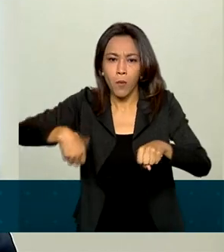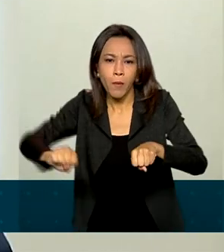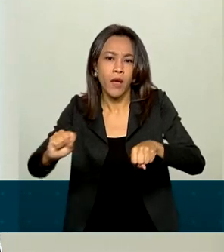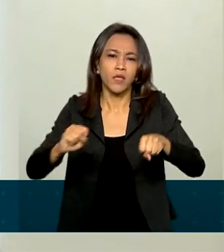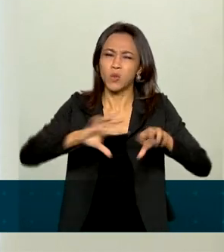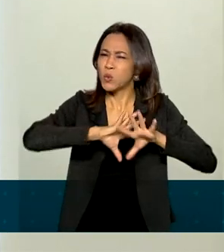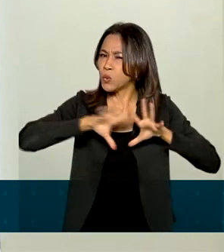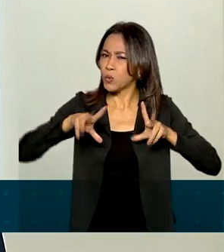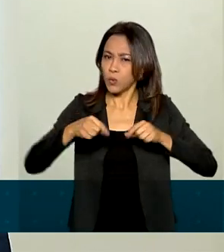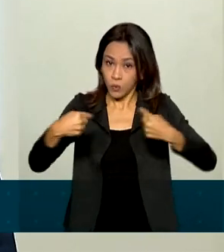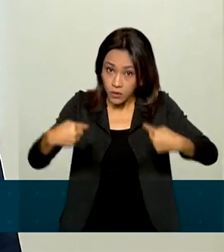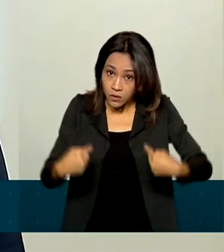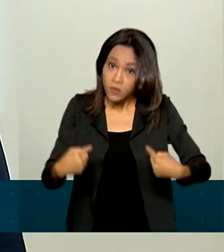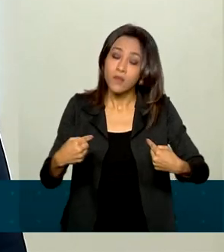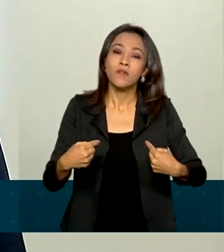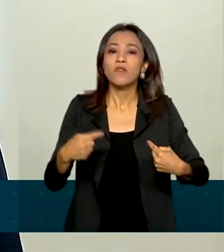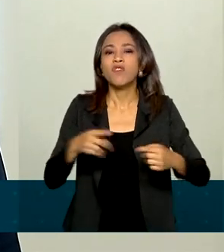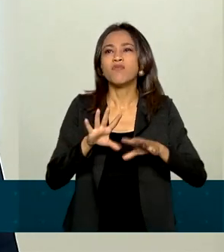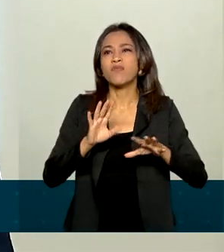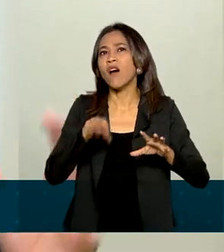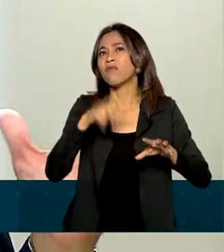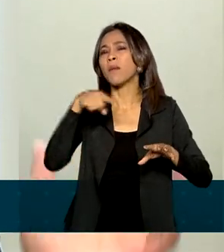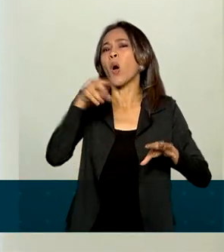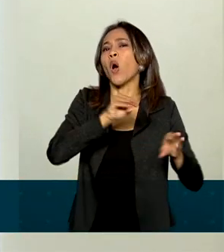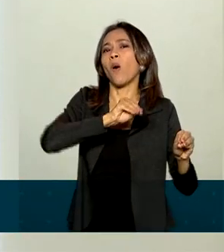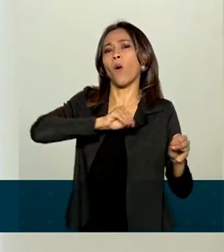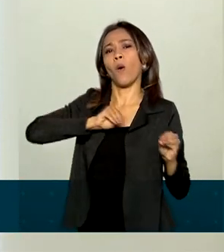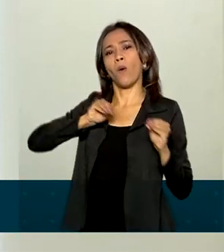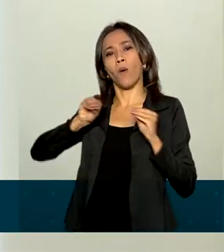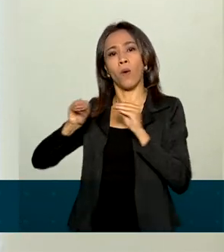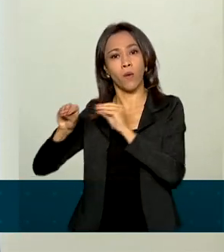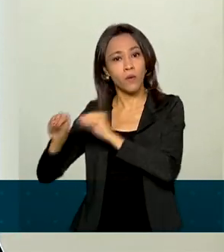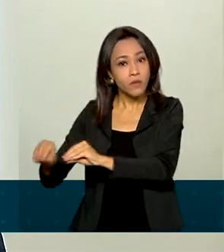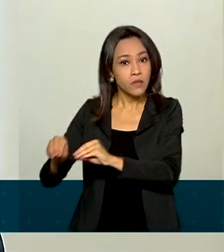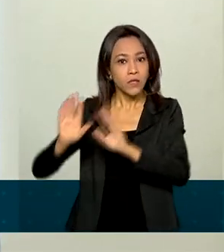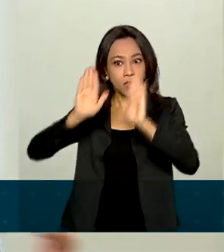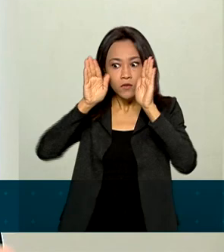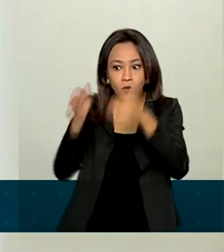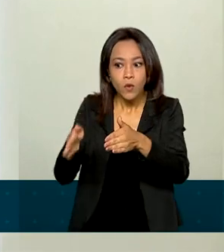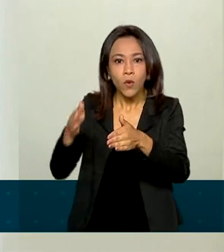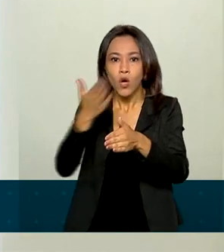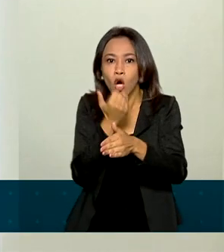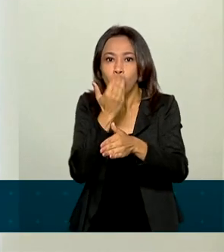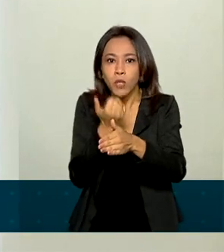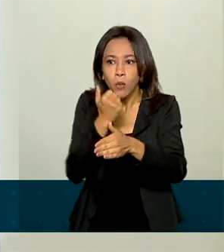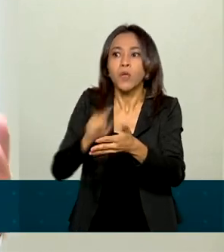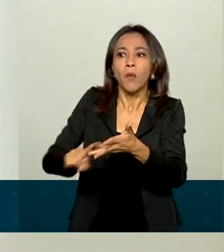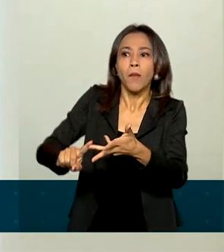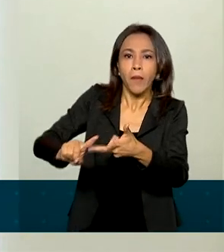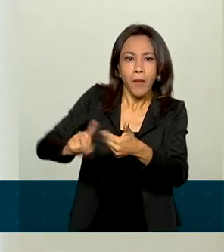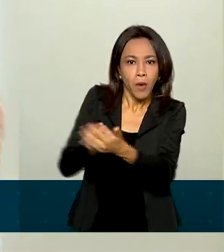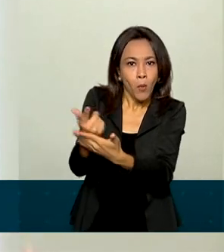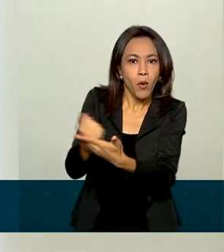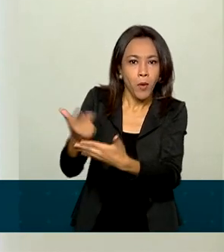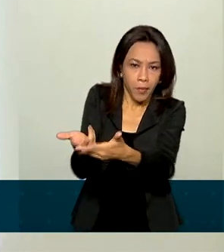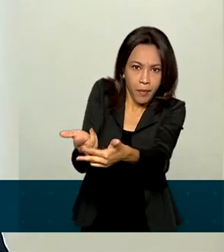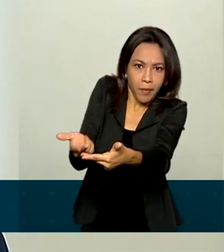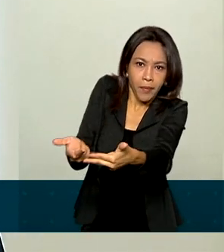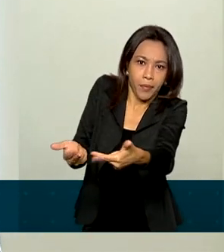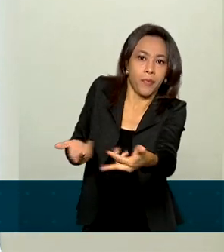peças, tudo isso foi adiado. E as famílias se concentraram na compra de bens essenciais, ou seja,